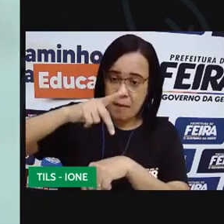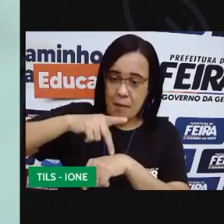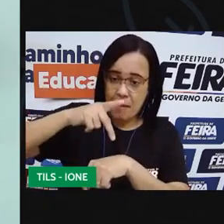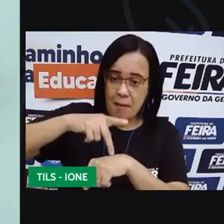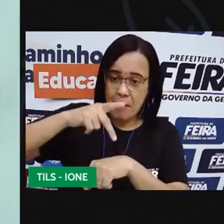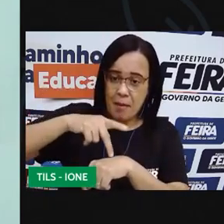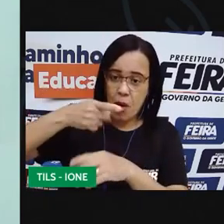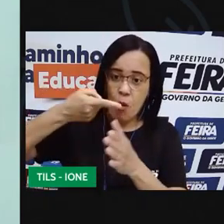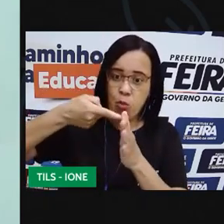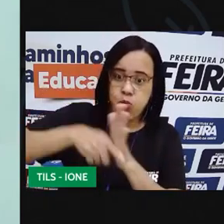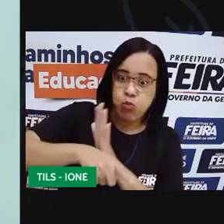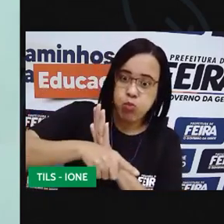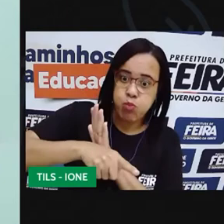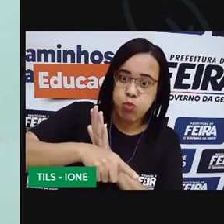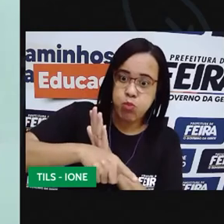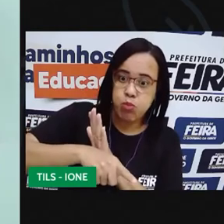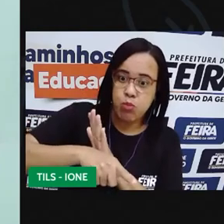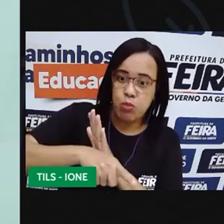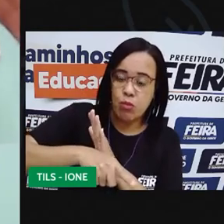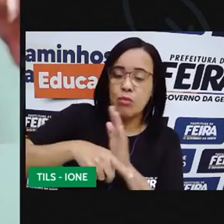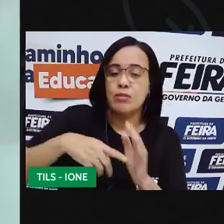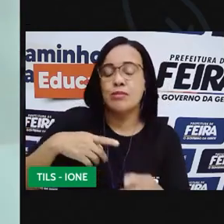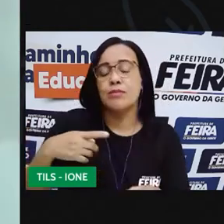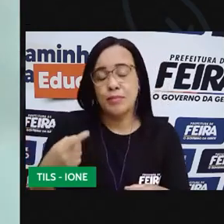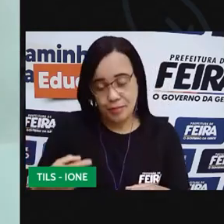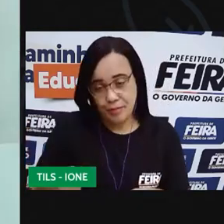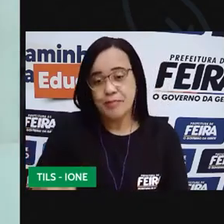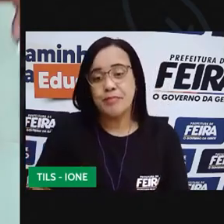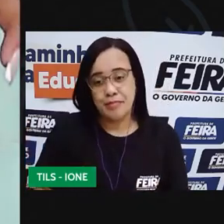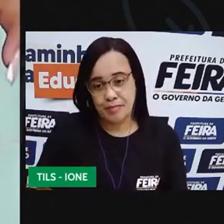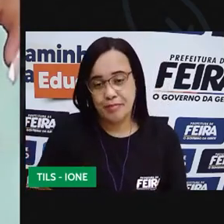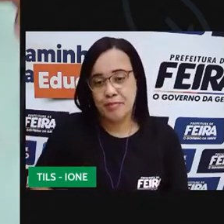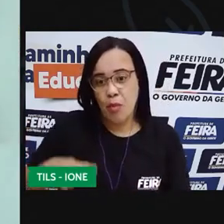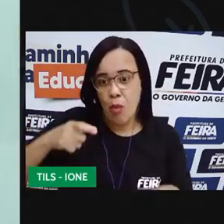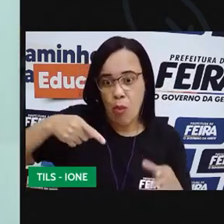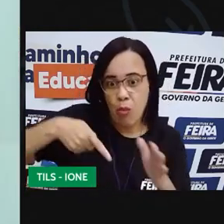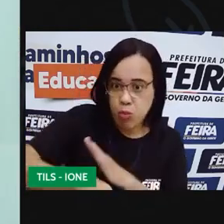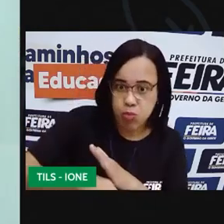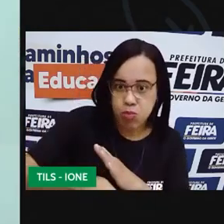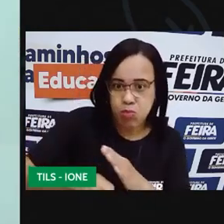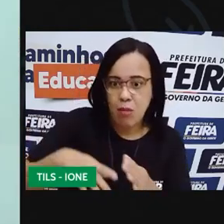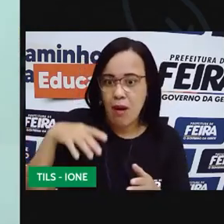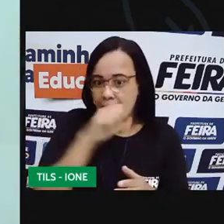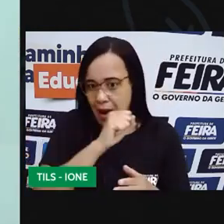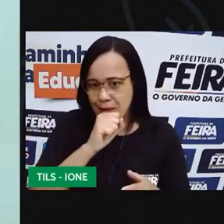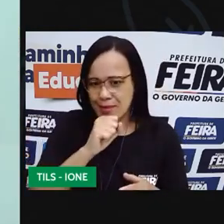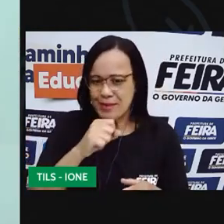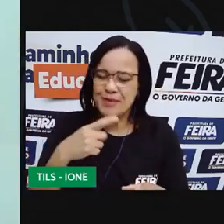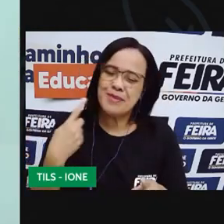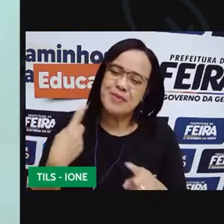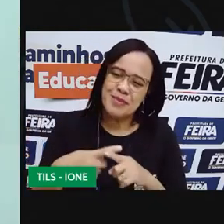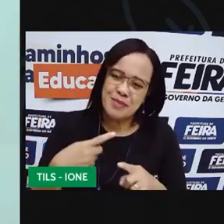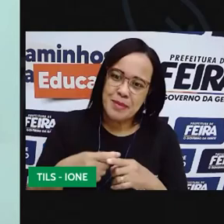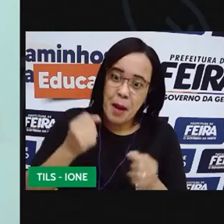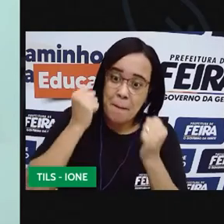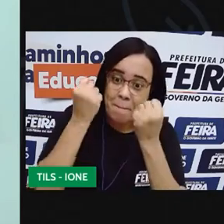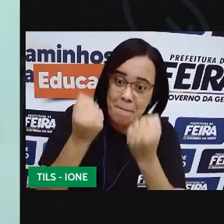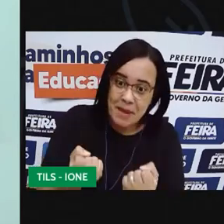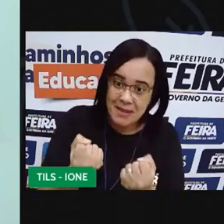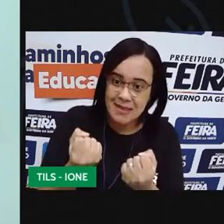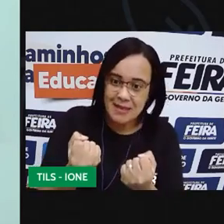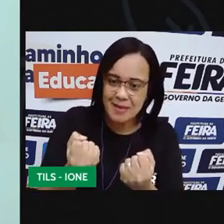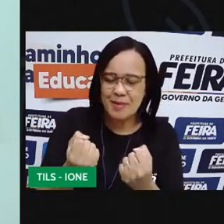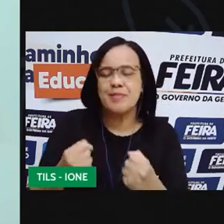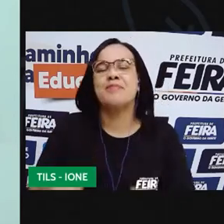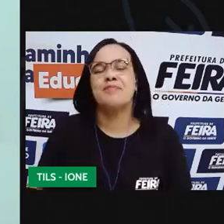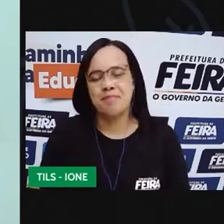o capo de tijolo, né, o pedaço ali afundou imediatamente porque é um material pesado.